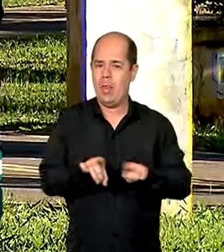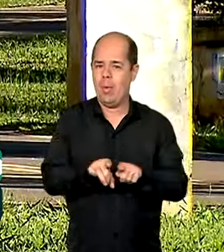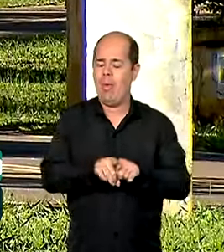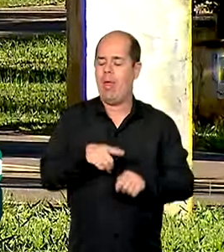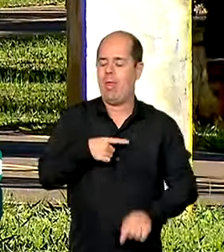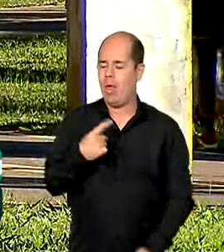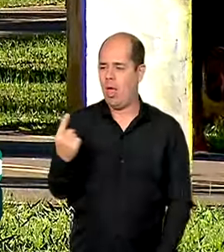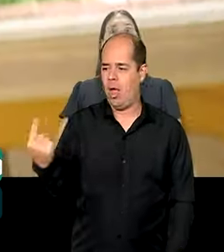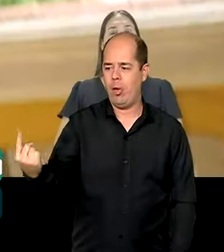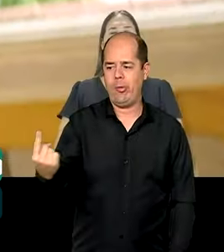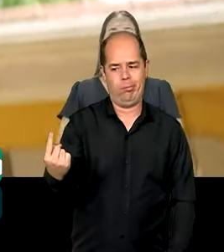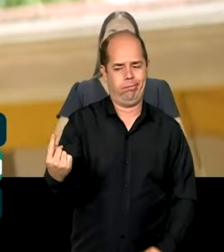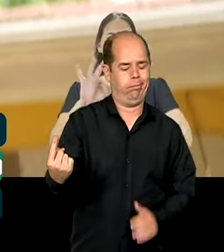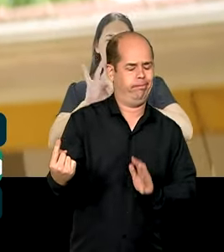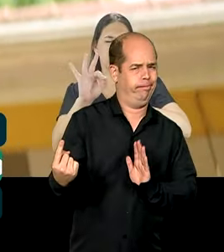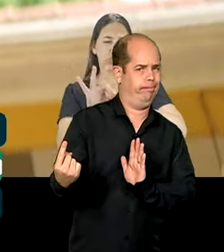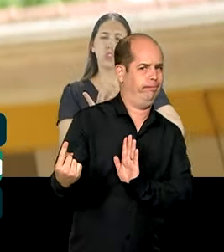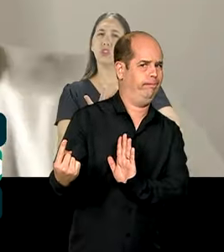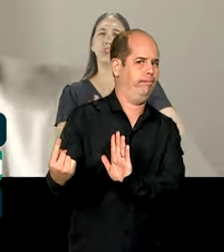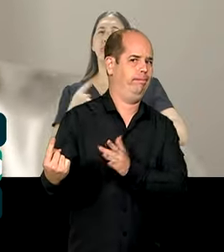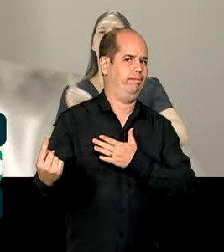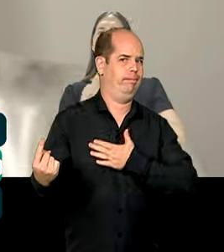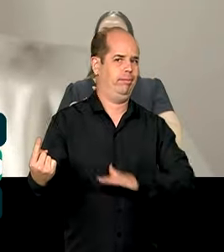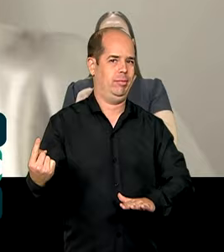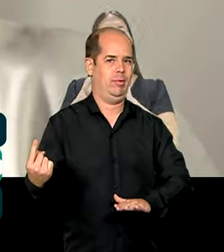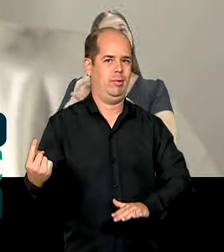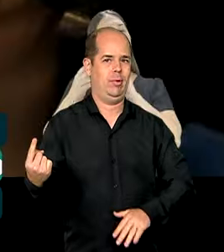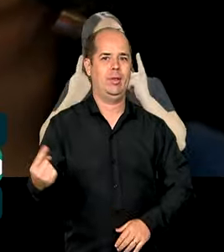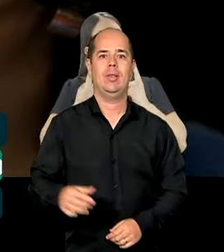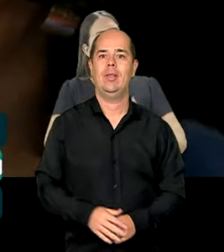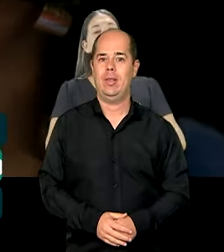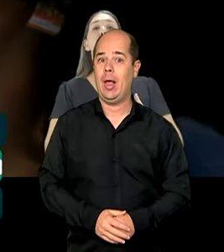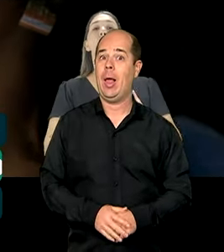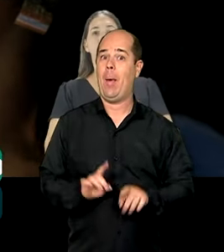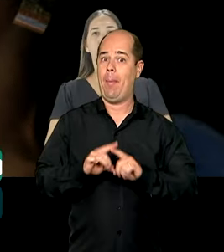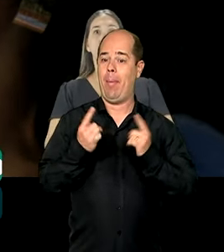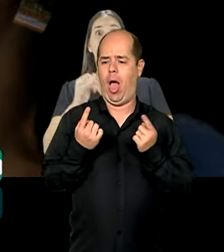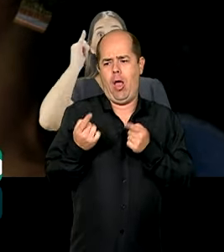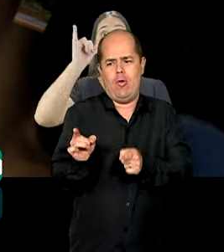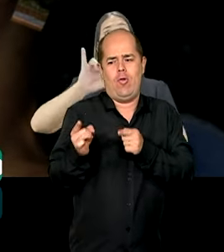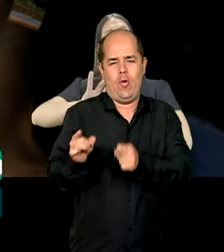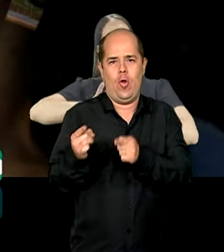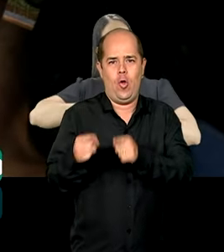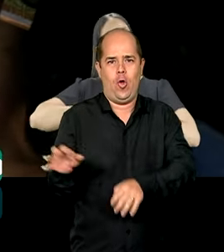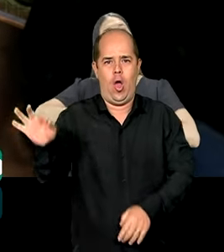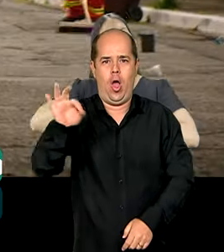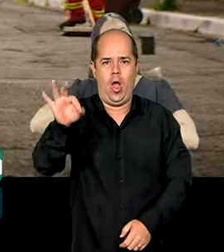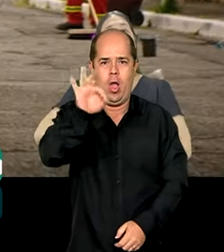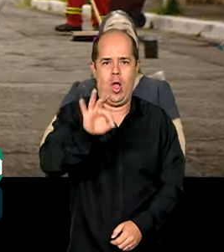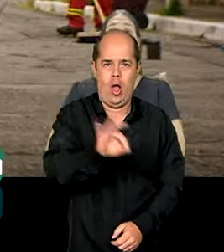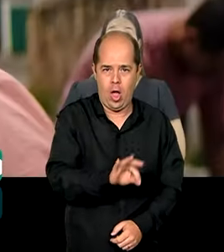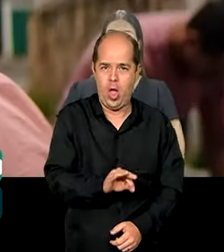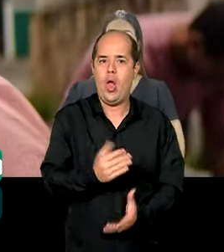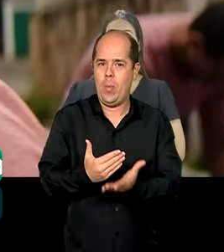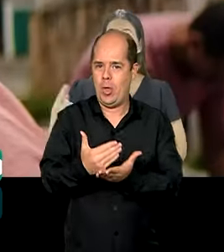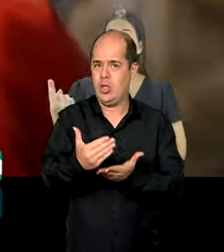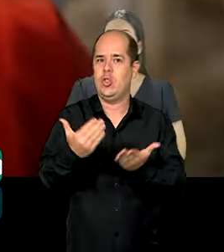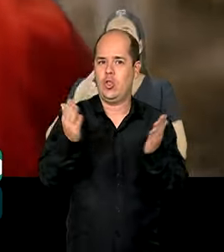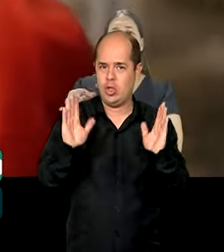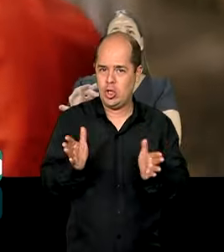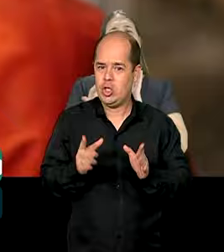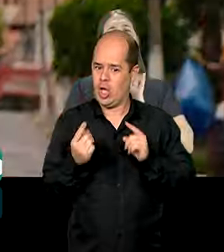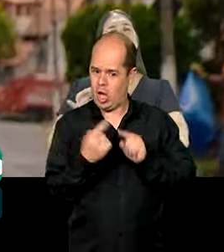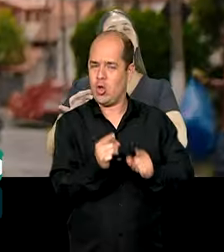indesejado. Mas a preparação para combater o vilão dessa história já começou. Vamos agir